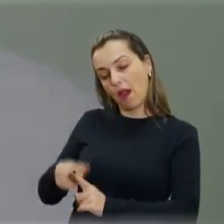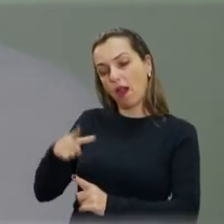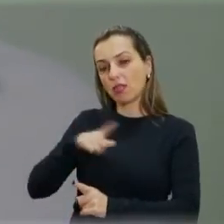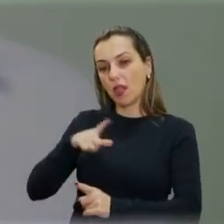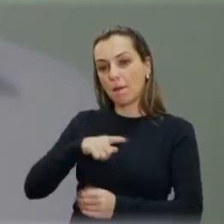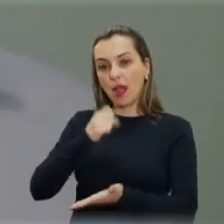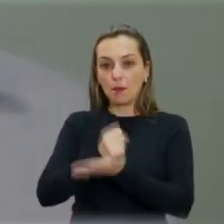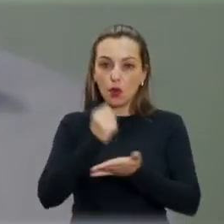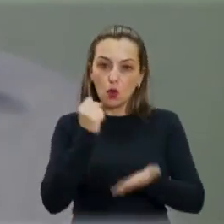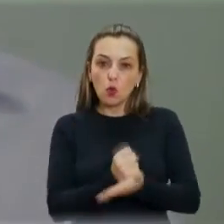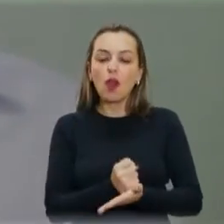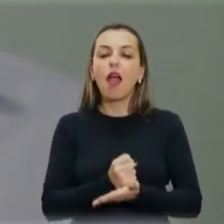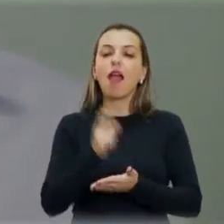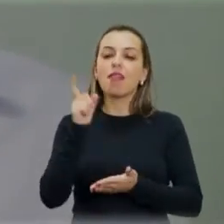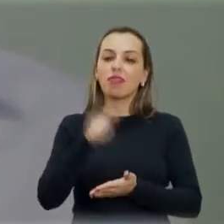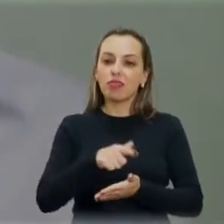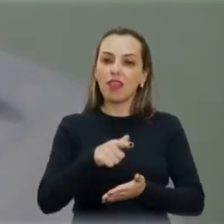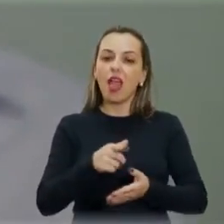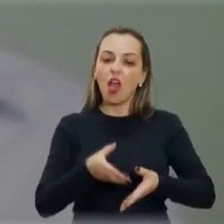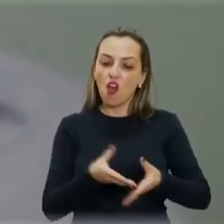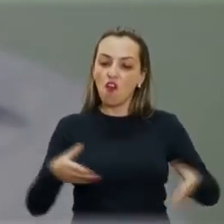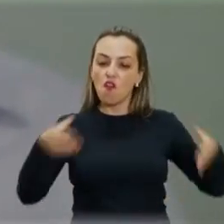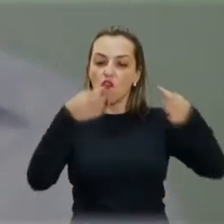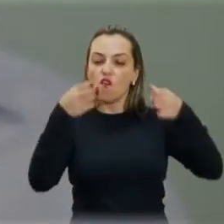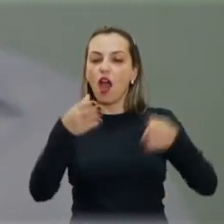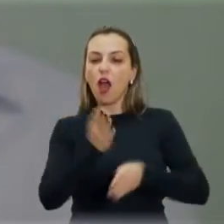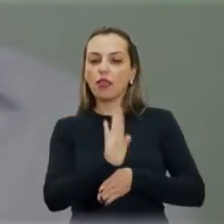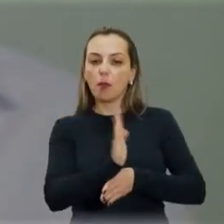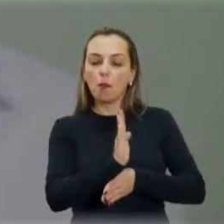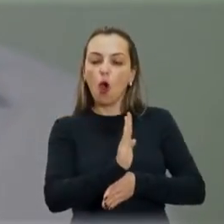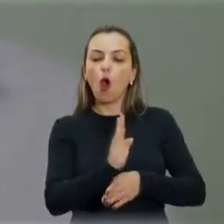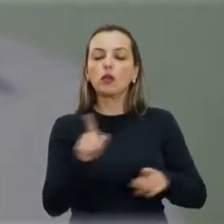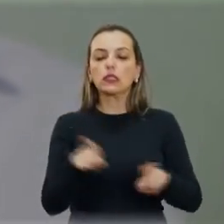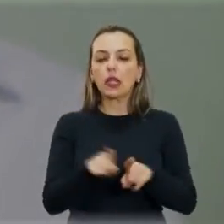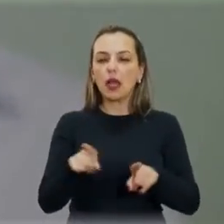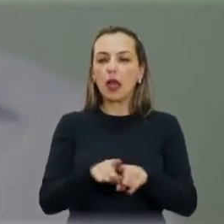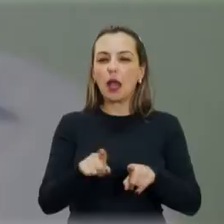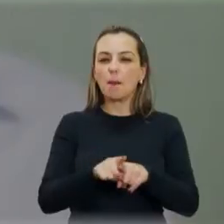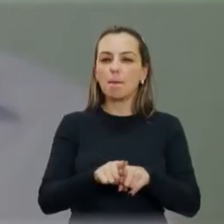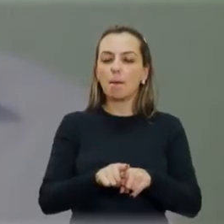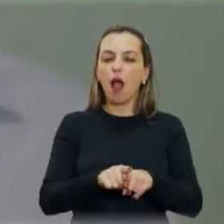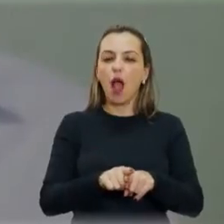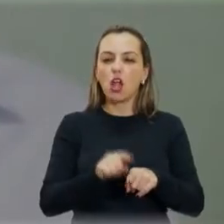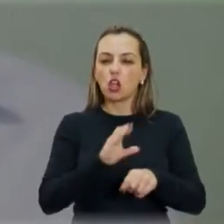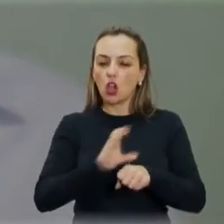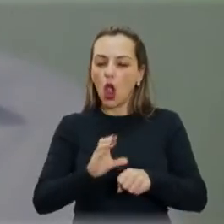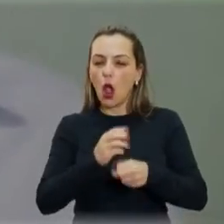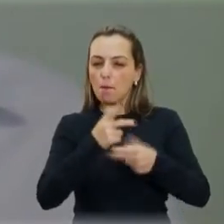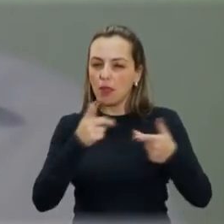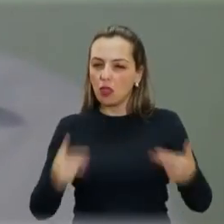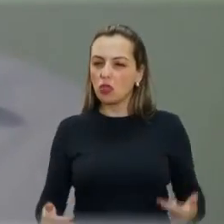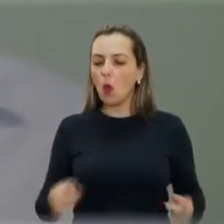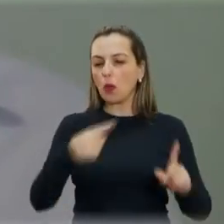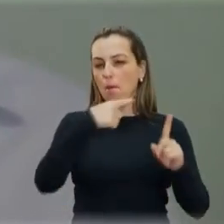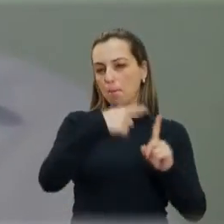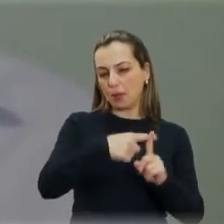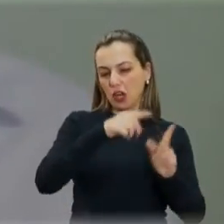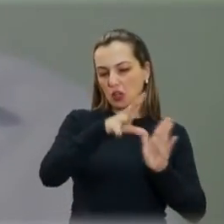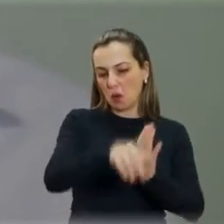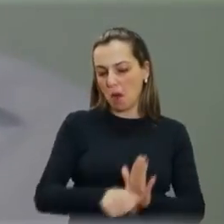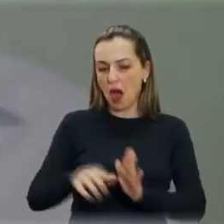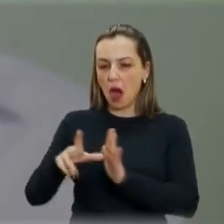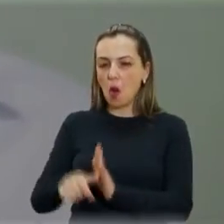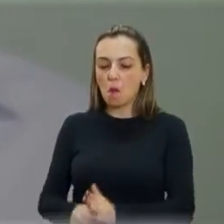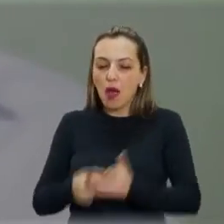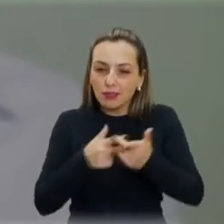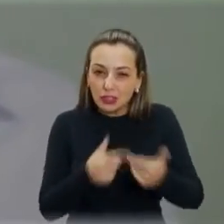sobre os furtos de vaso de bronze, de cobre, crucifixo lá. Enfim, nós queremos realmente, numa forma